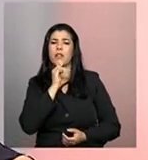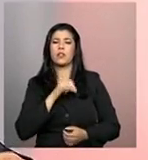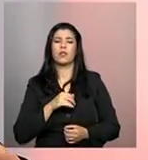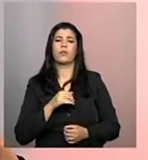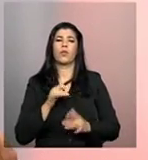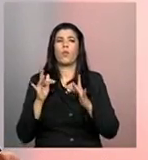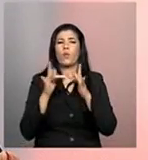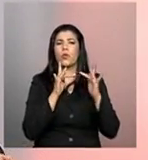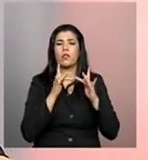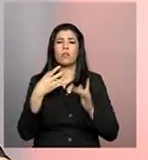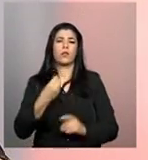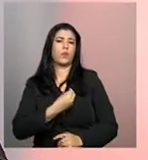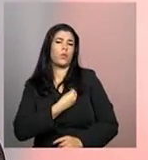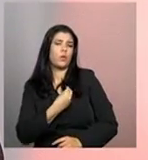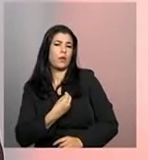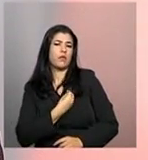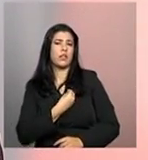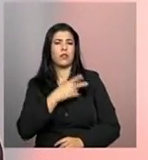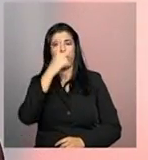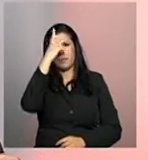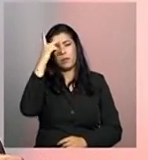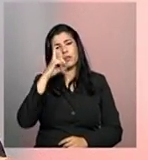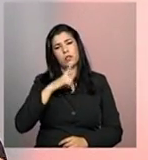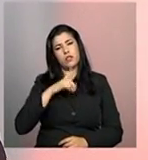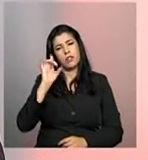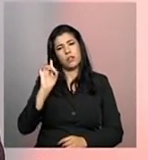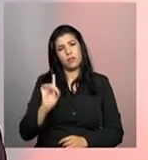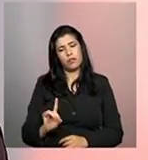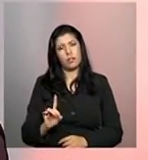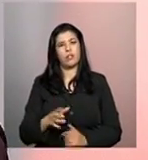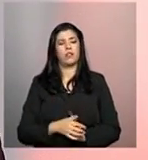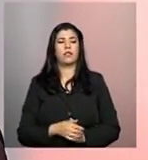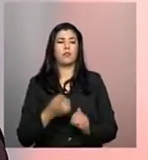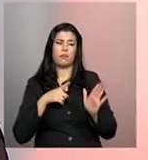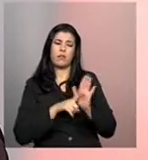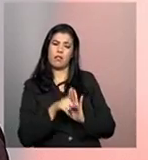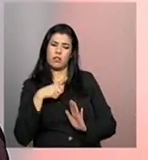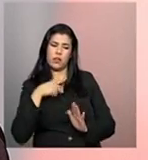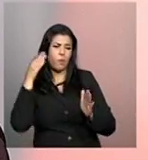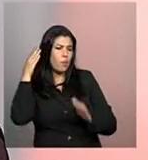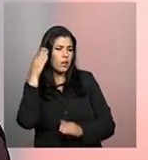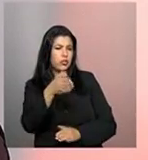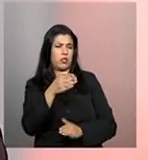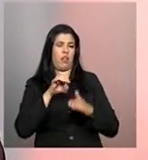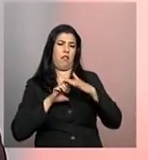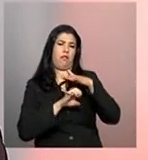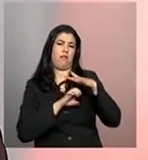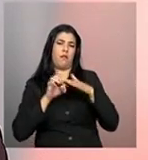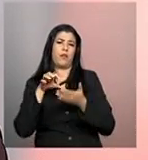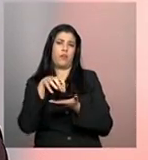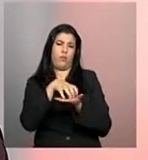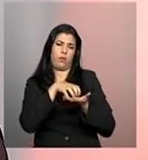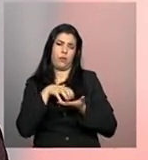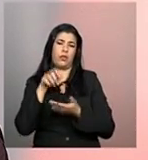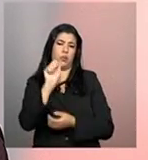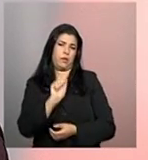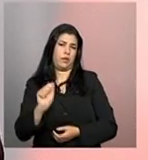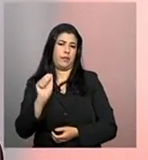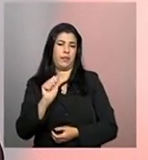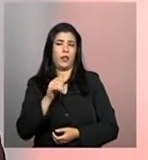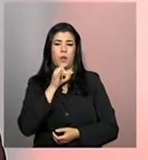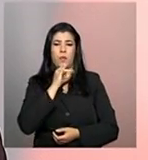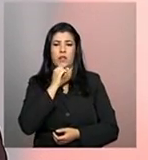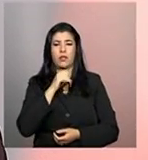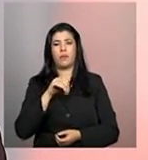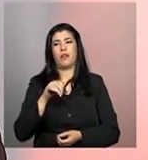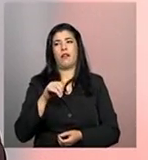convivência, esse para as pessoas com deficiência de média complexidade. Feito diretamente por essas entidades. entidades. Então, esse de média complexidade, um exemplo, são